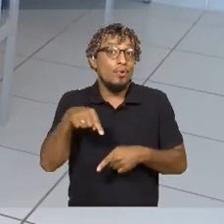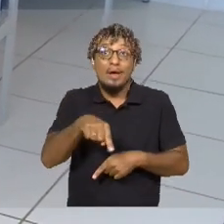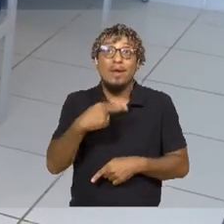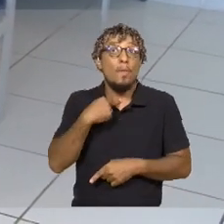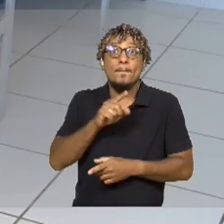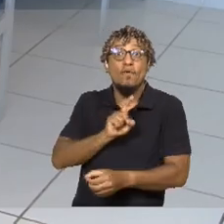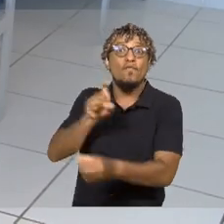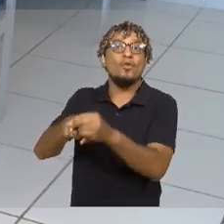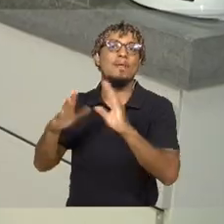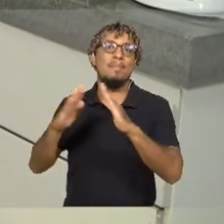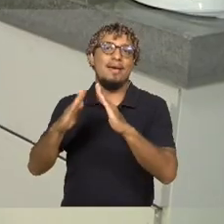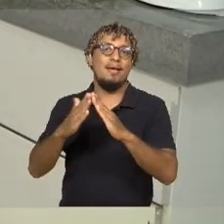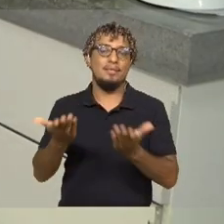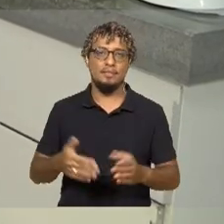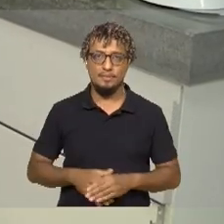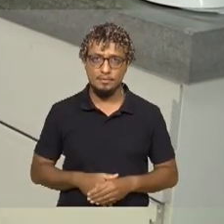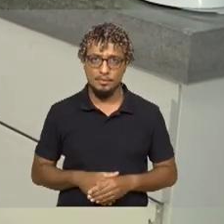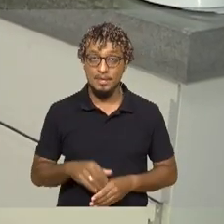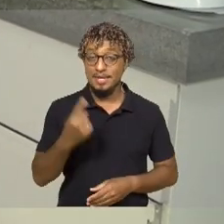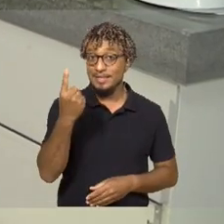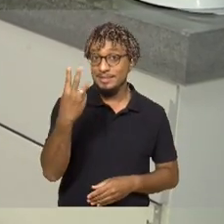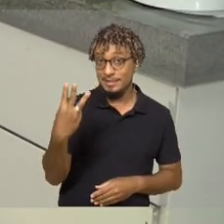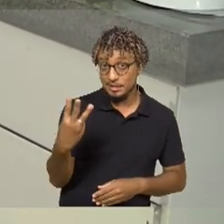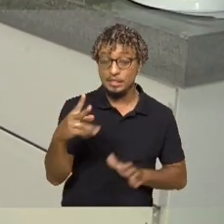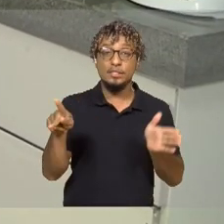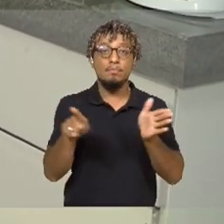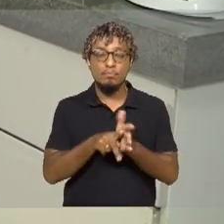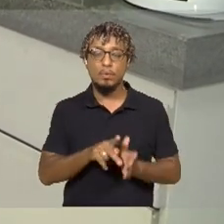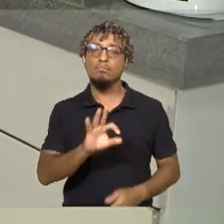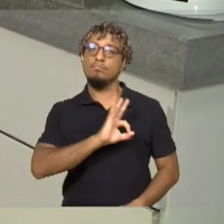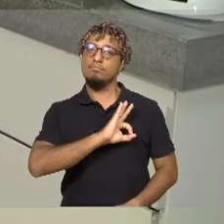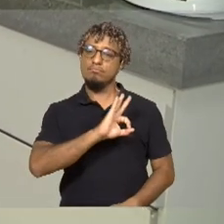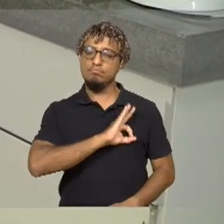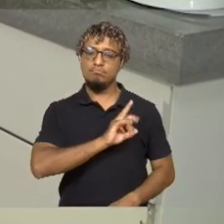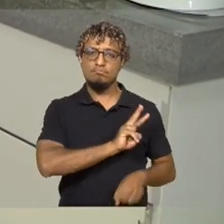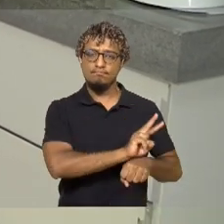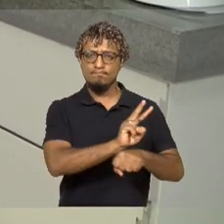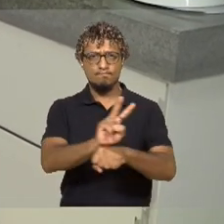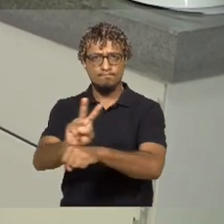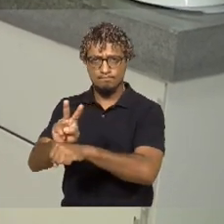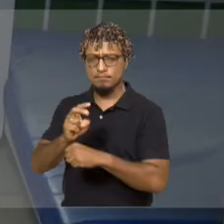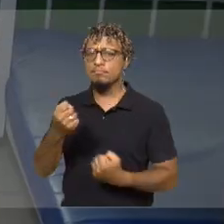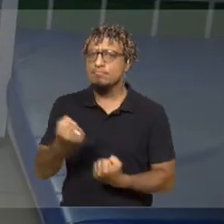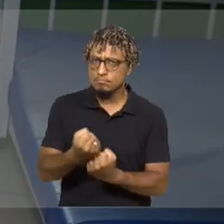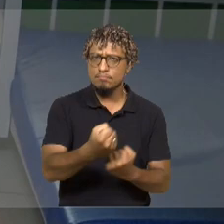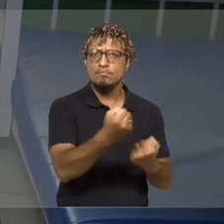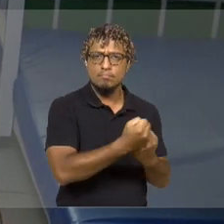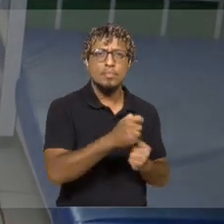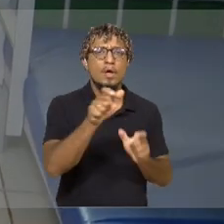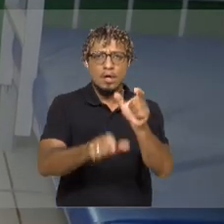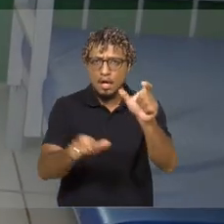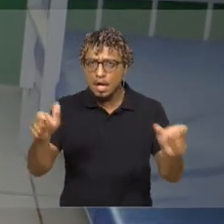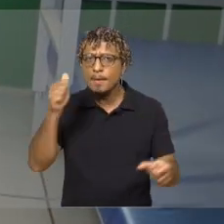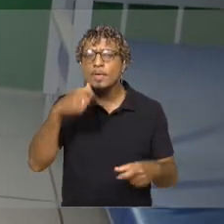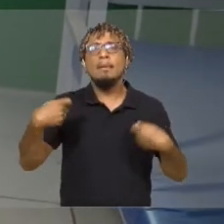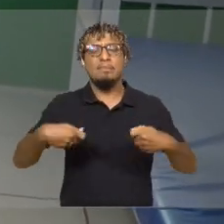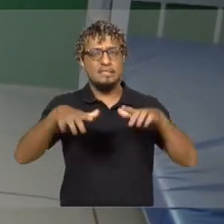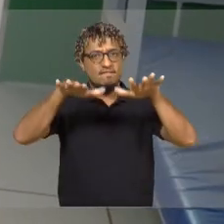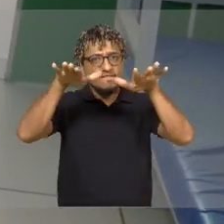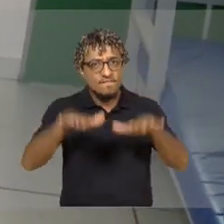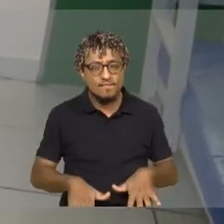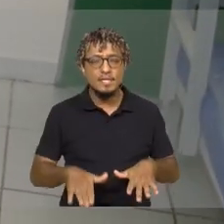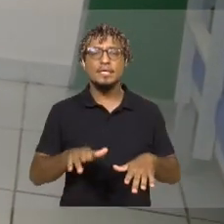para as suas residências. Treze servidoras da Guarda Municipal prestam assistência às mulheres que precisam ficar no